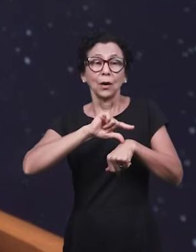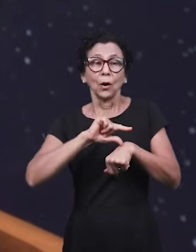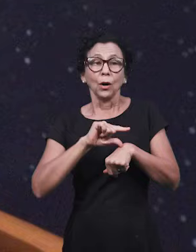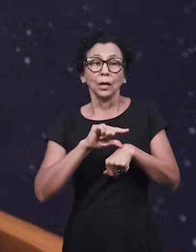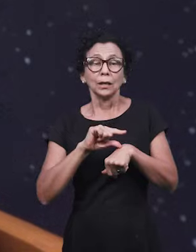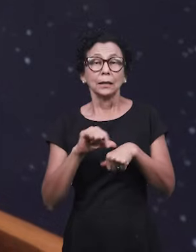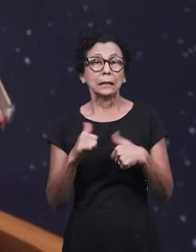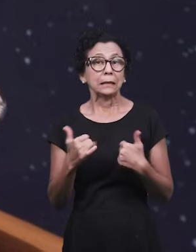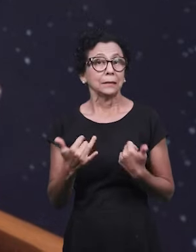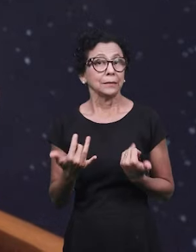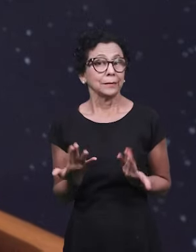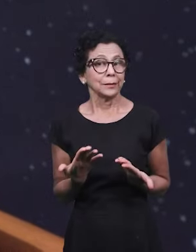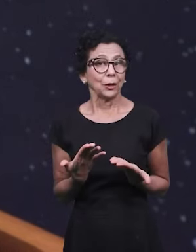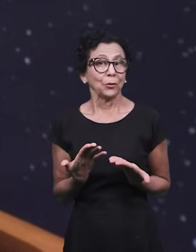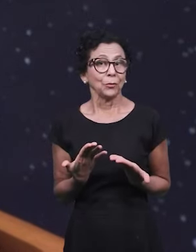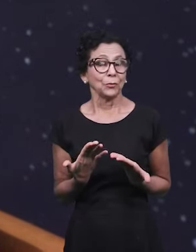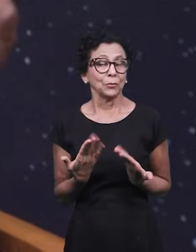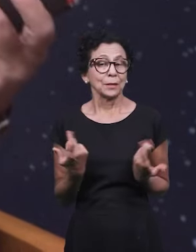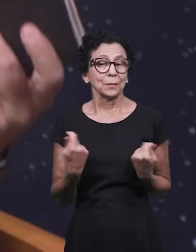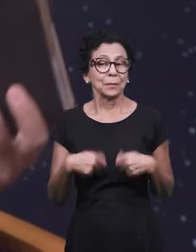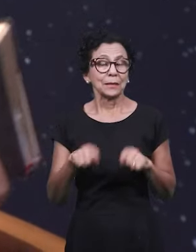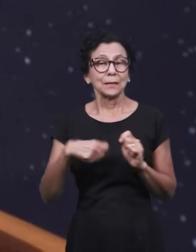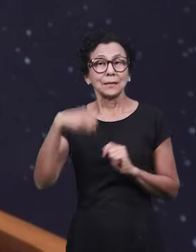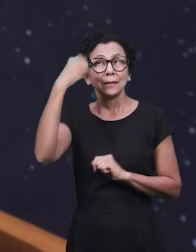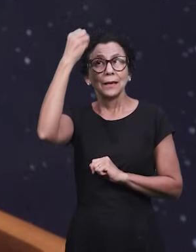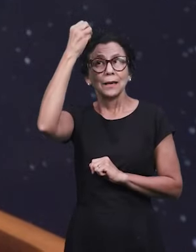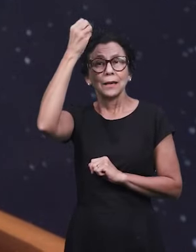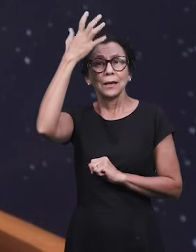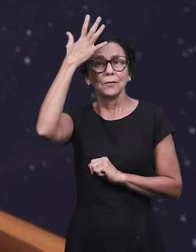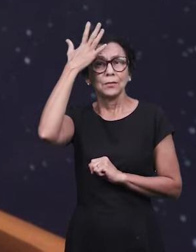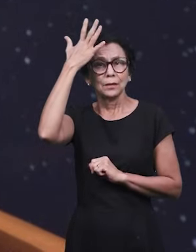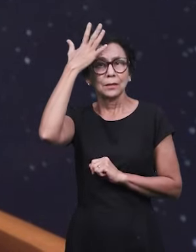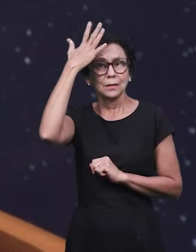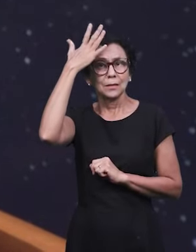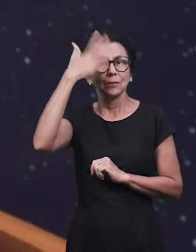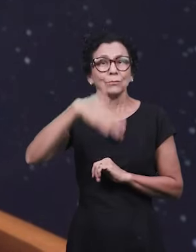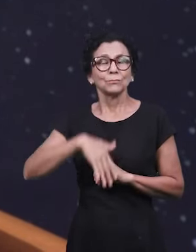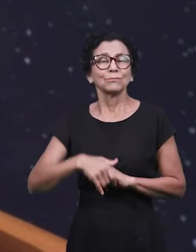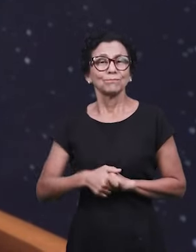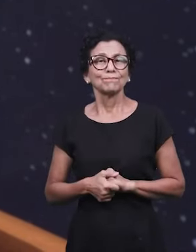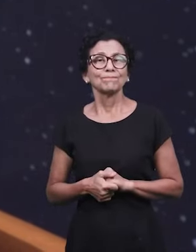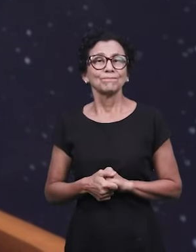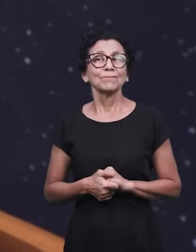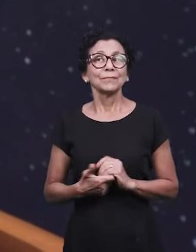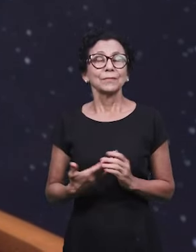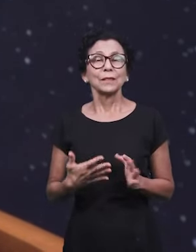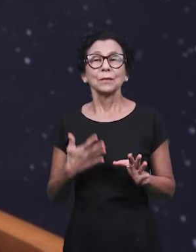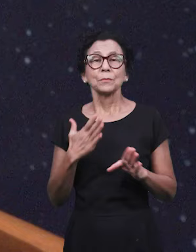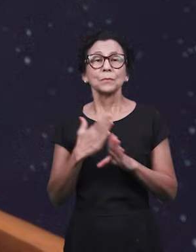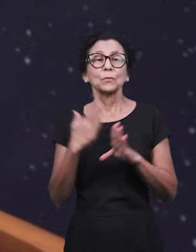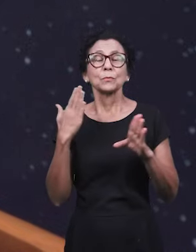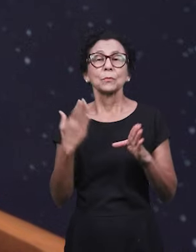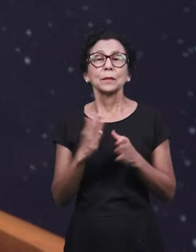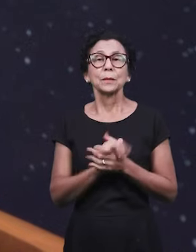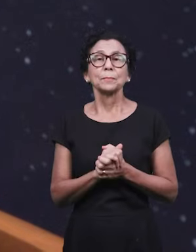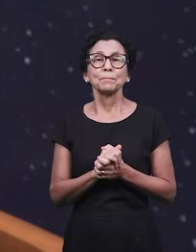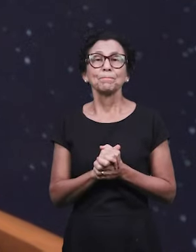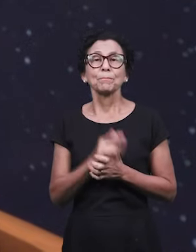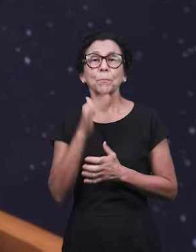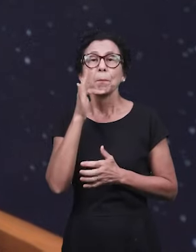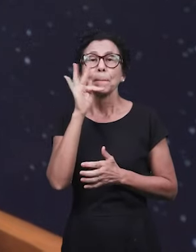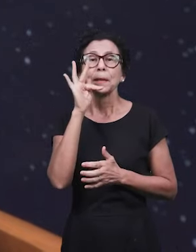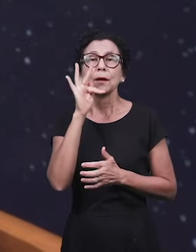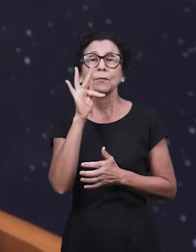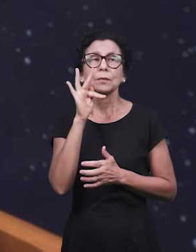poder se apropriar de toda essa riqueza profética que está contida dentro do breve. Por isso, é impreciso.